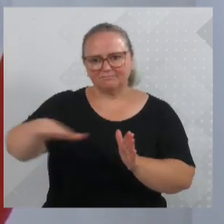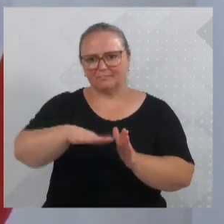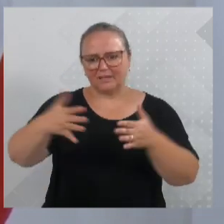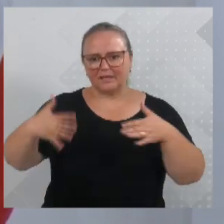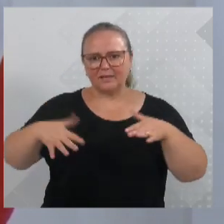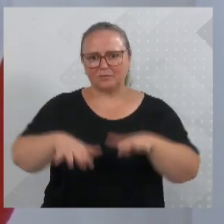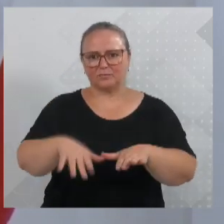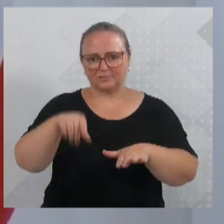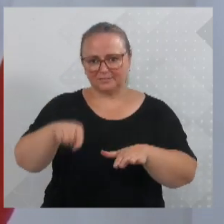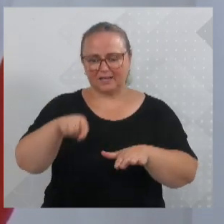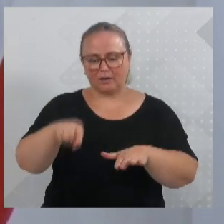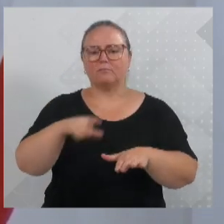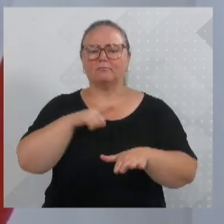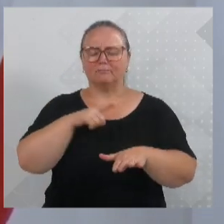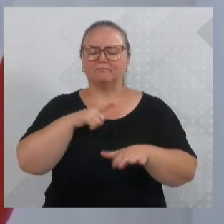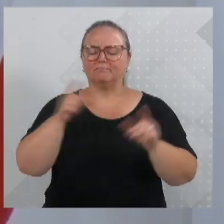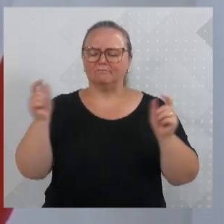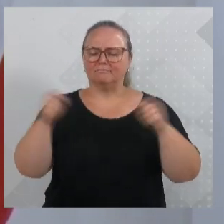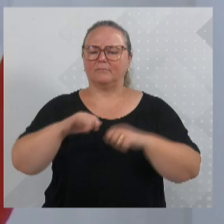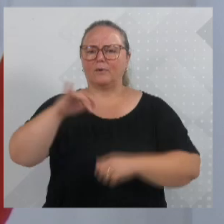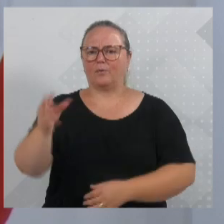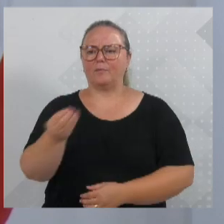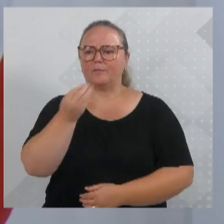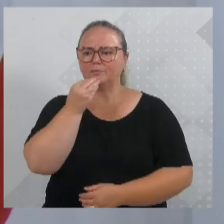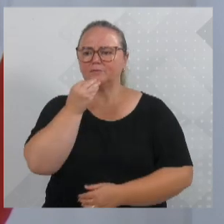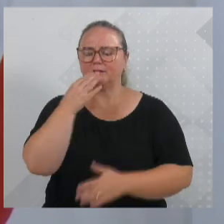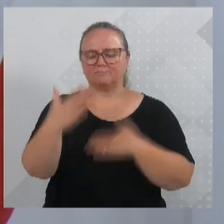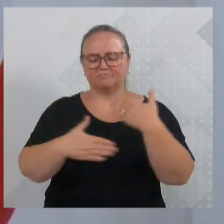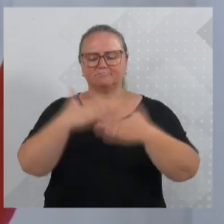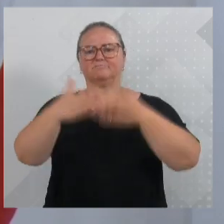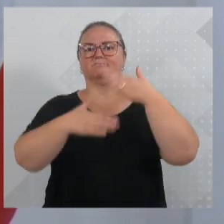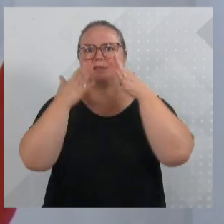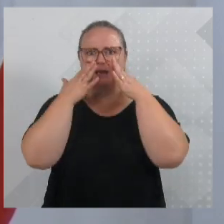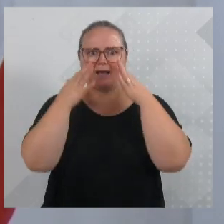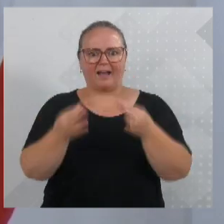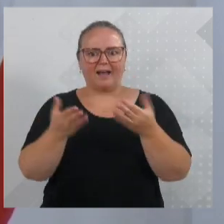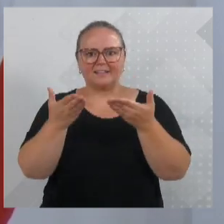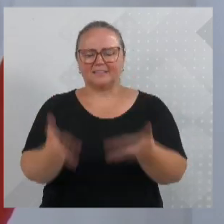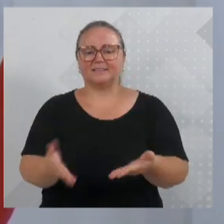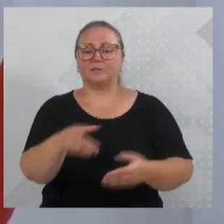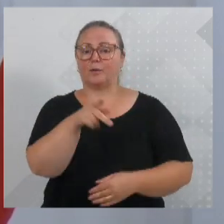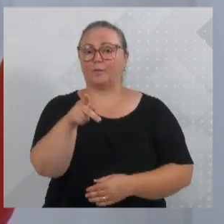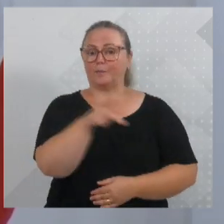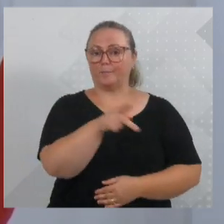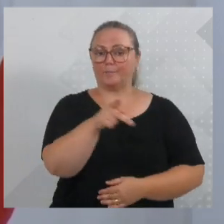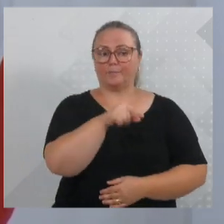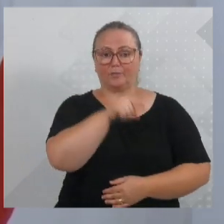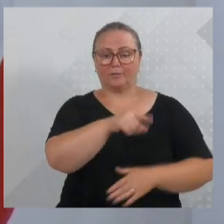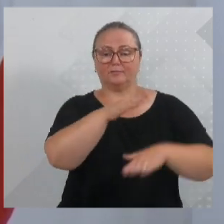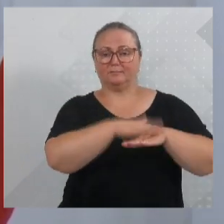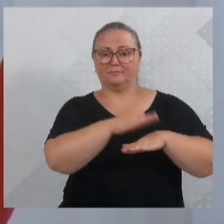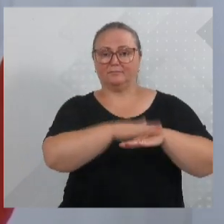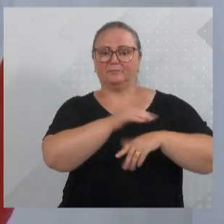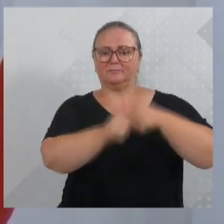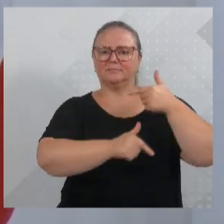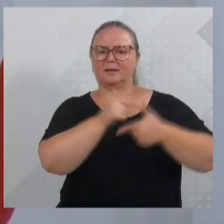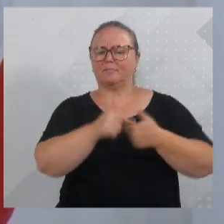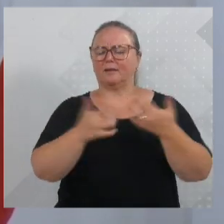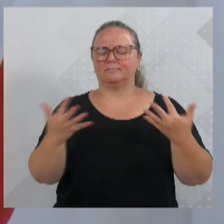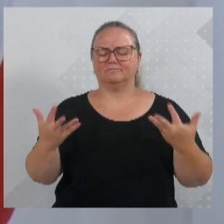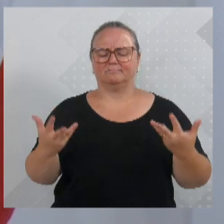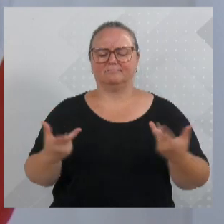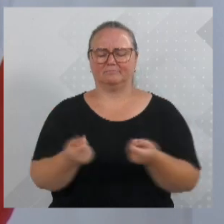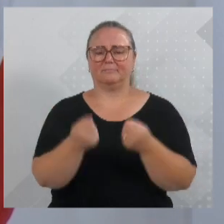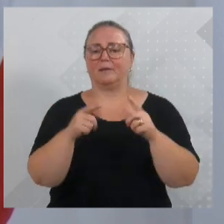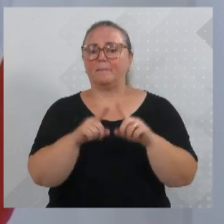oportunidades de desenvolver suas capacidades com um olhar atento. E aquelas professoras que vêm realizando um trabalho maravilhoso, mas